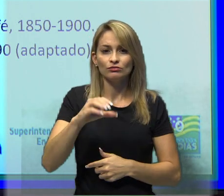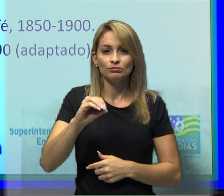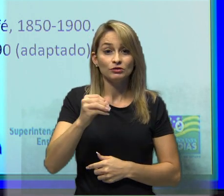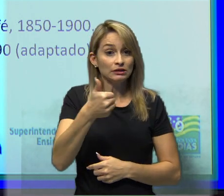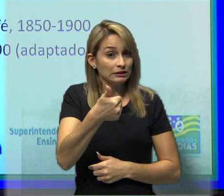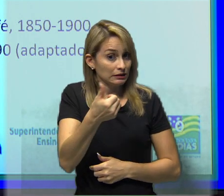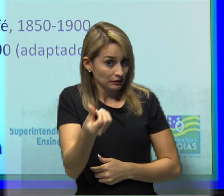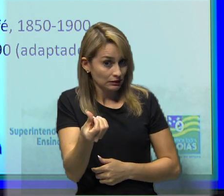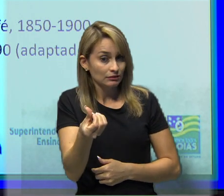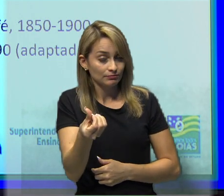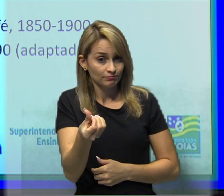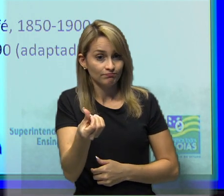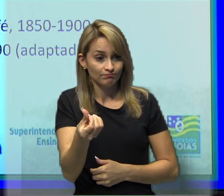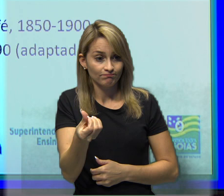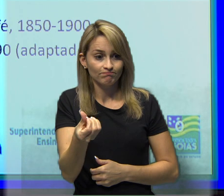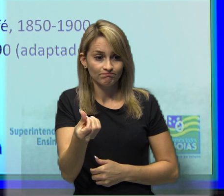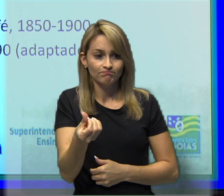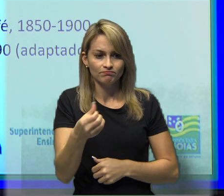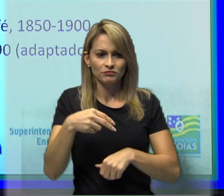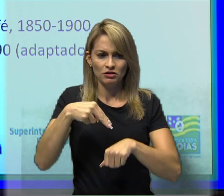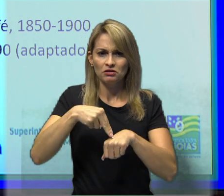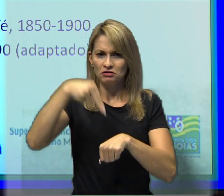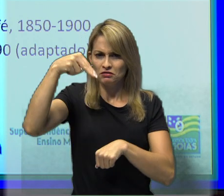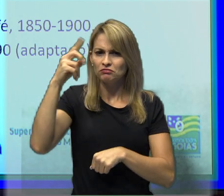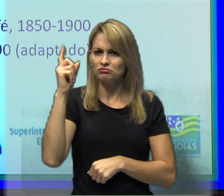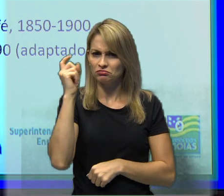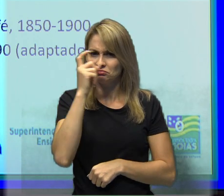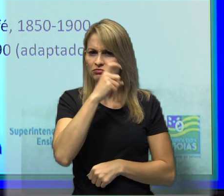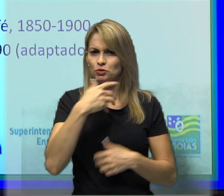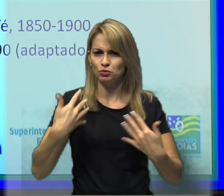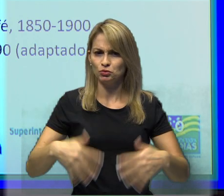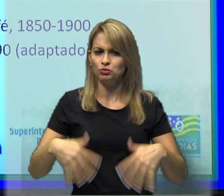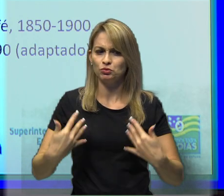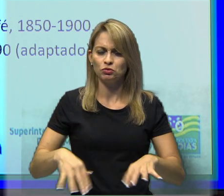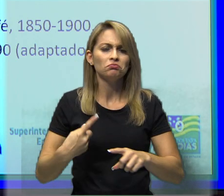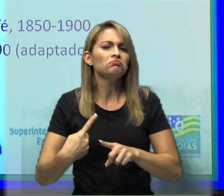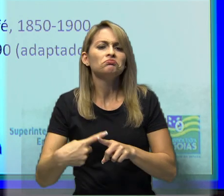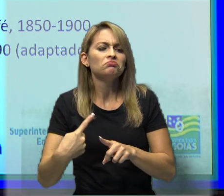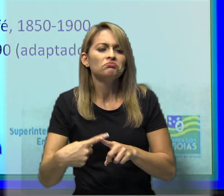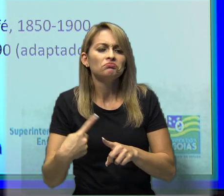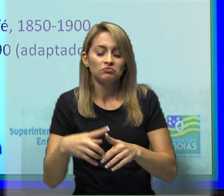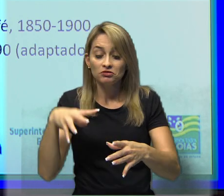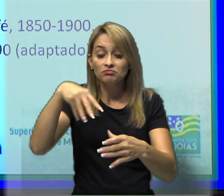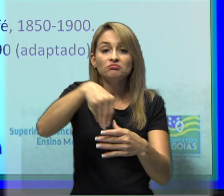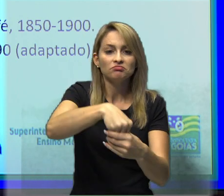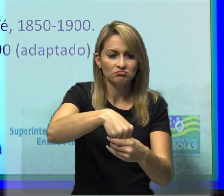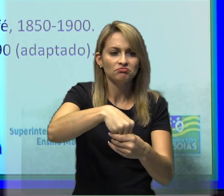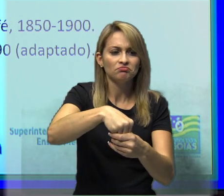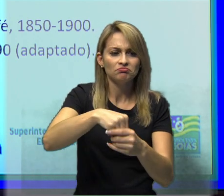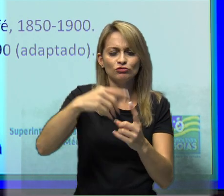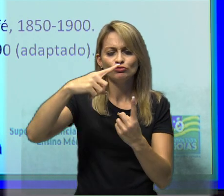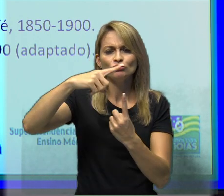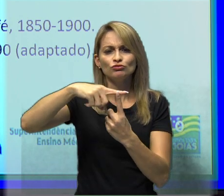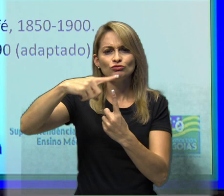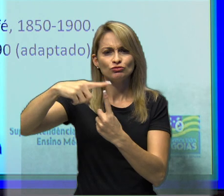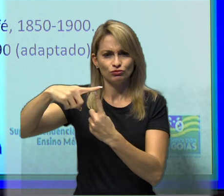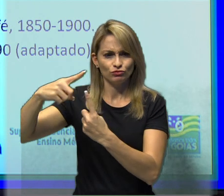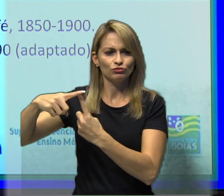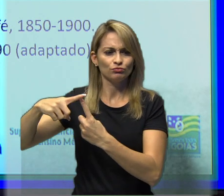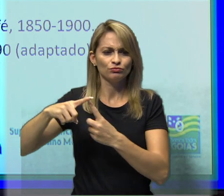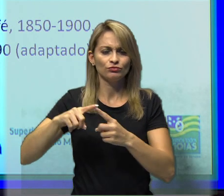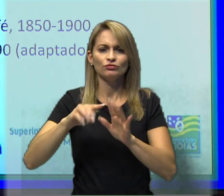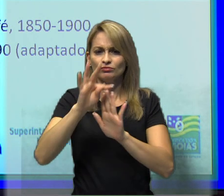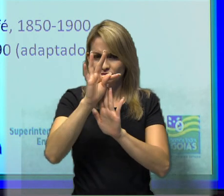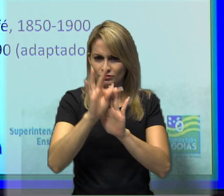ela é uma questão de nível analítico, nível operacional. Por quê? Porque contém um elemento externo,